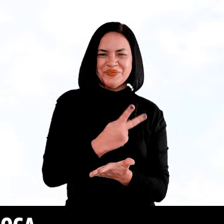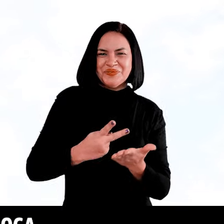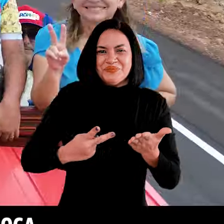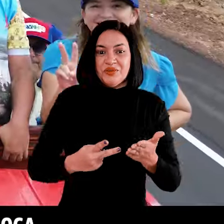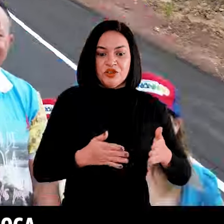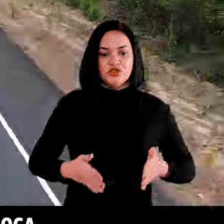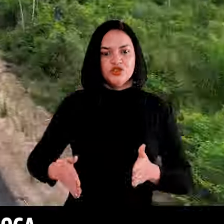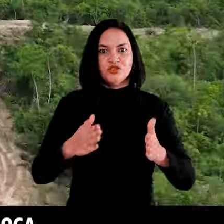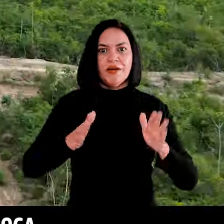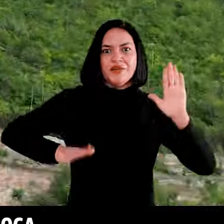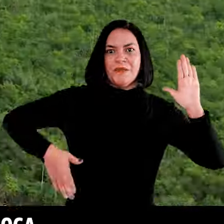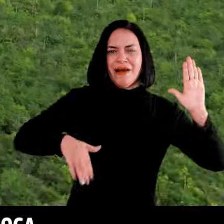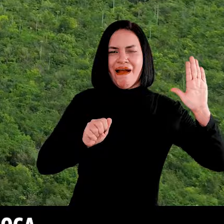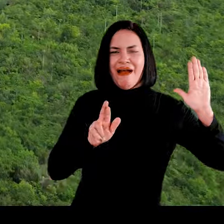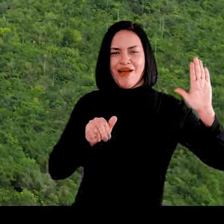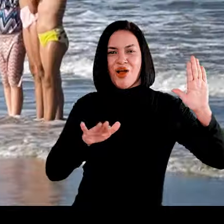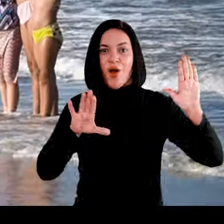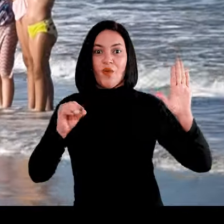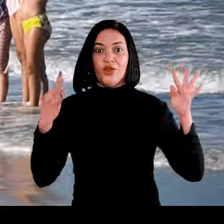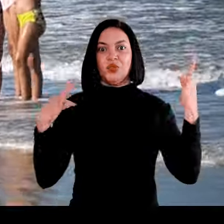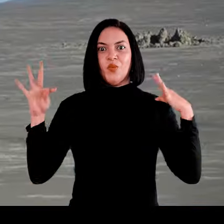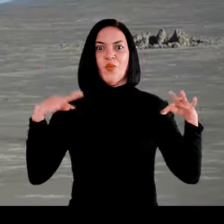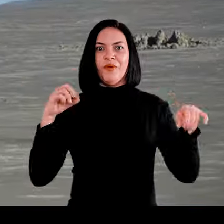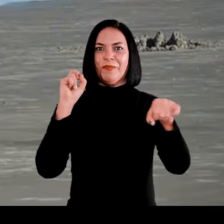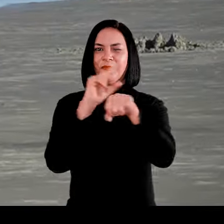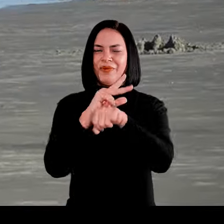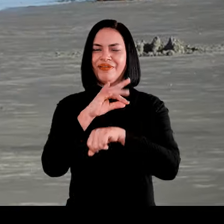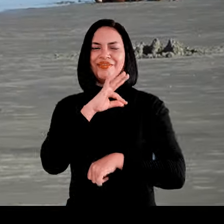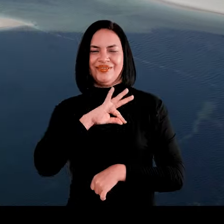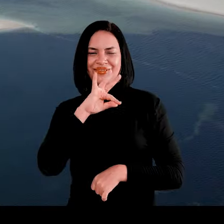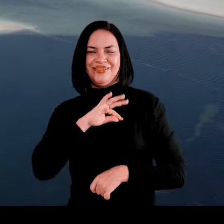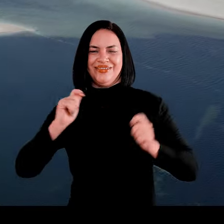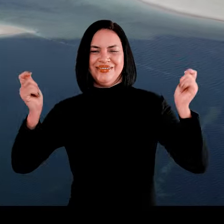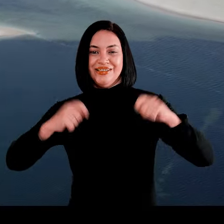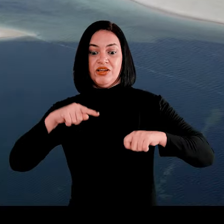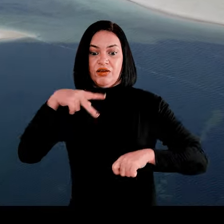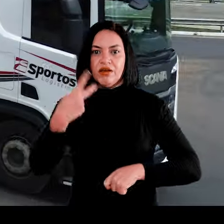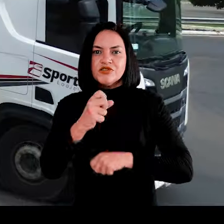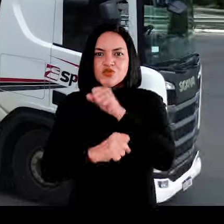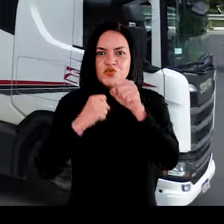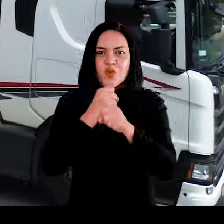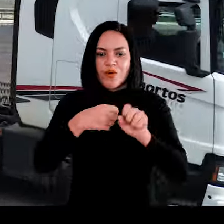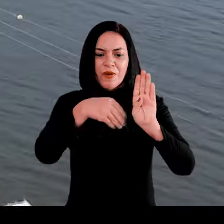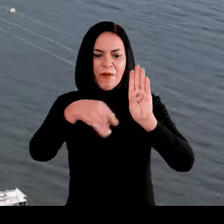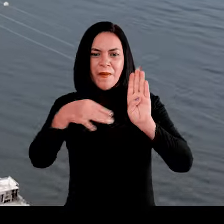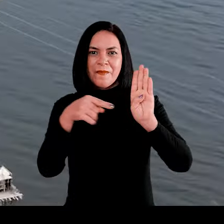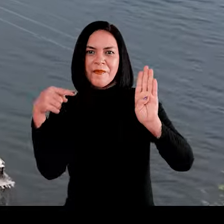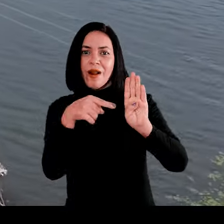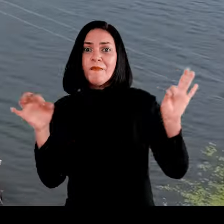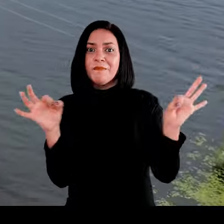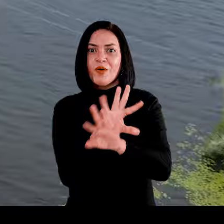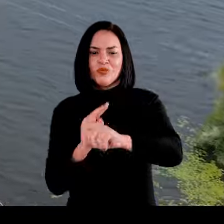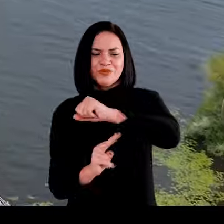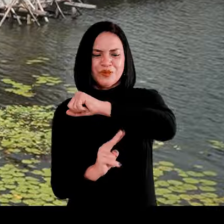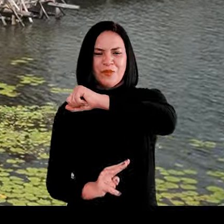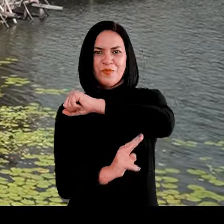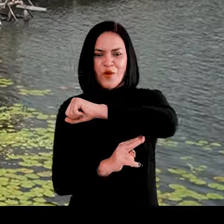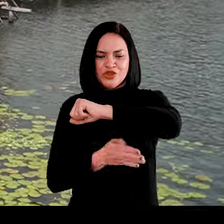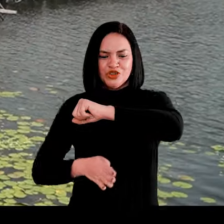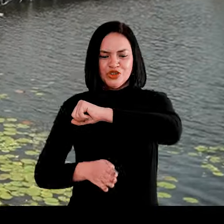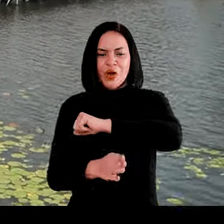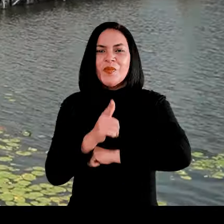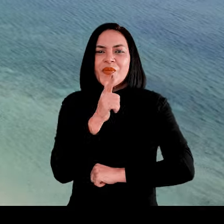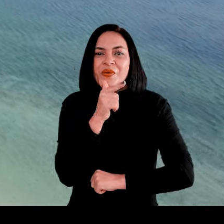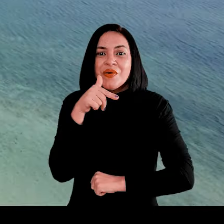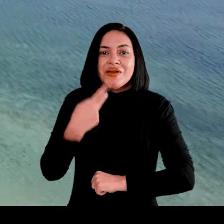Poetas, estrada da Praia de Araoca, turismo para gerar emprego e renda. E ainda este ano, lá em Barreirinhas, fica pronta a ponte sobre o